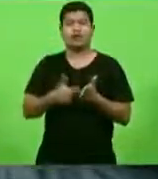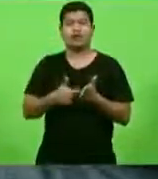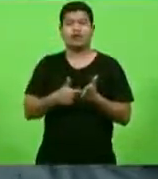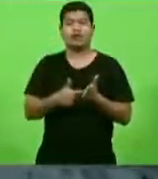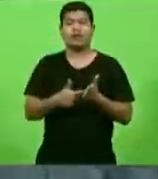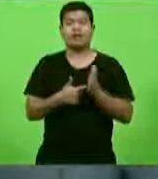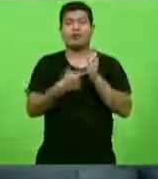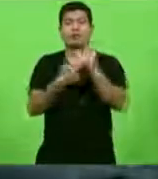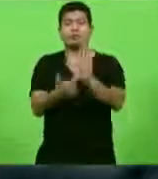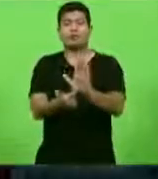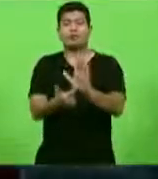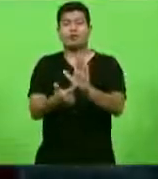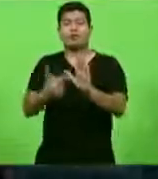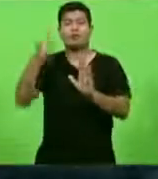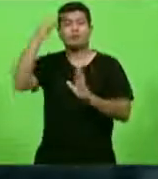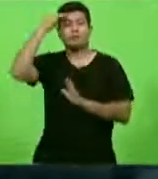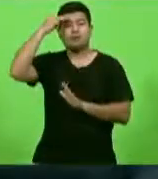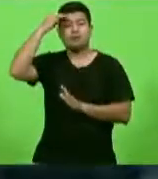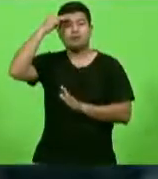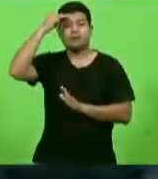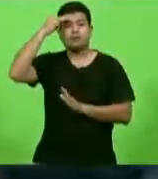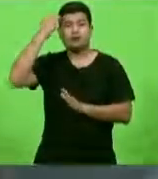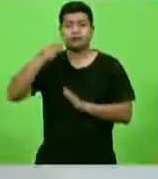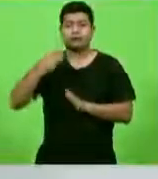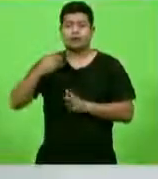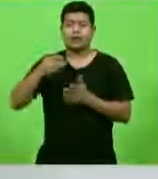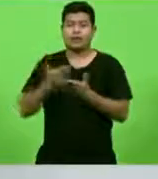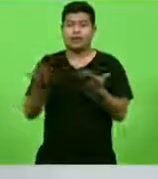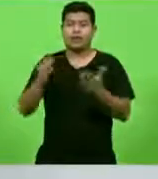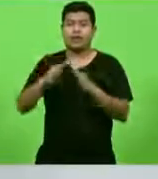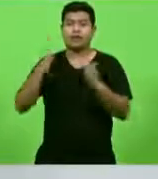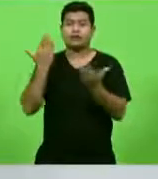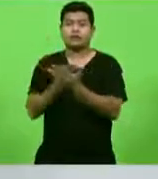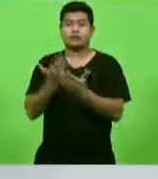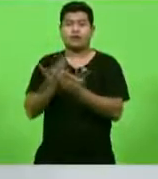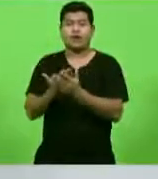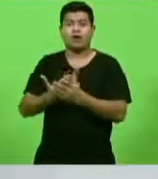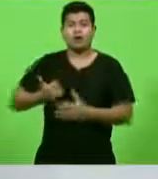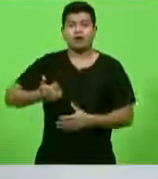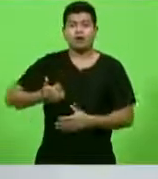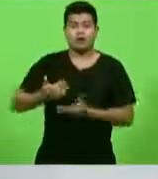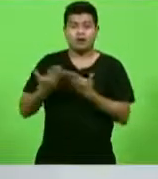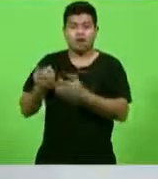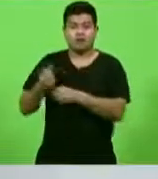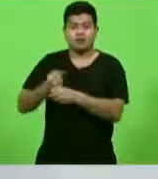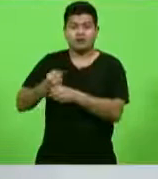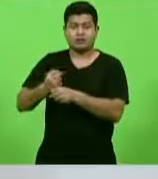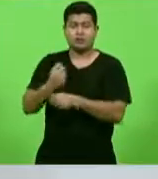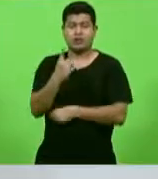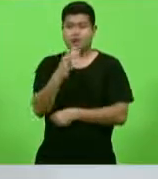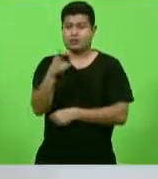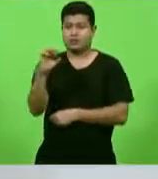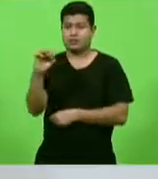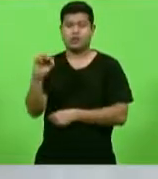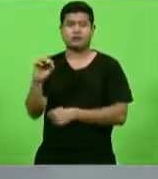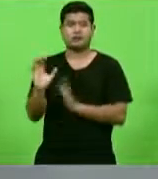trazer aqui a memória das nossas escolas centenárias, que está se perdendo.